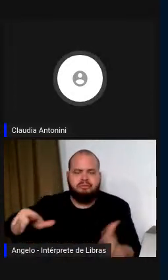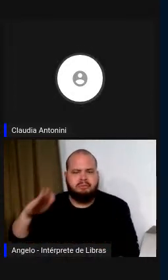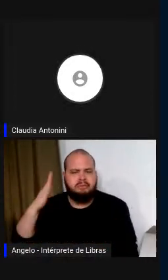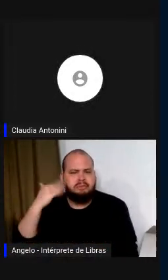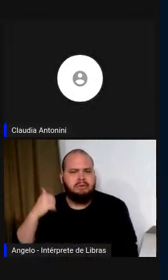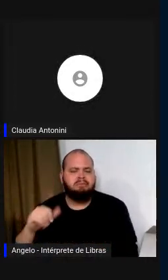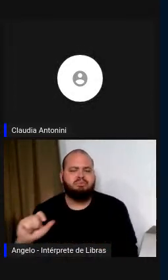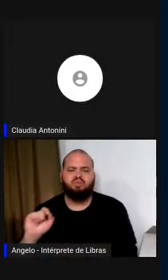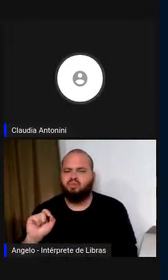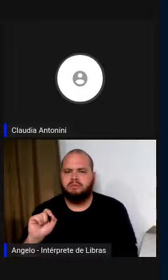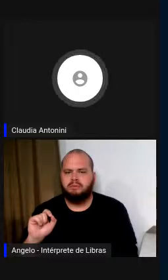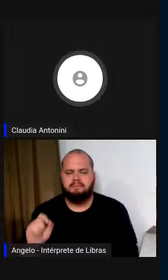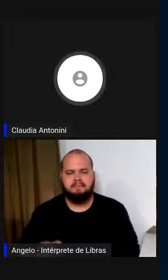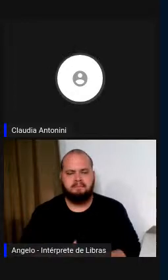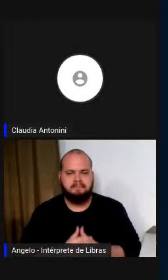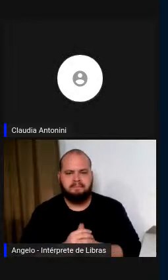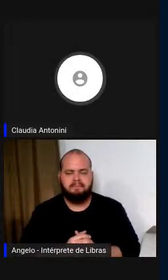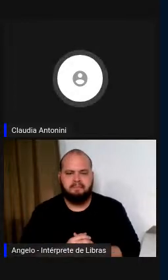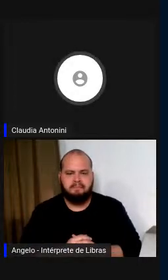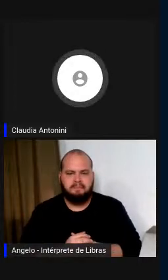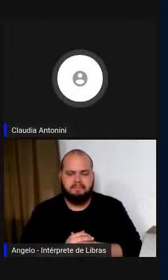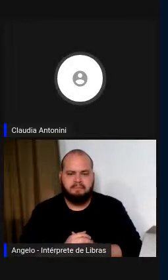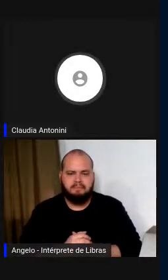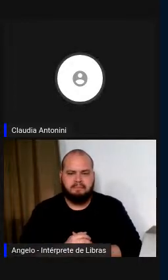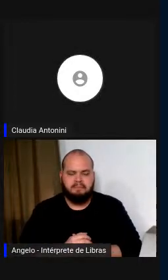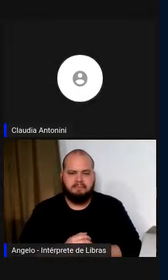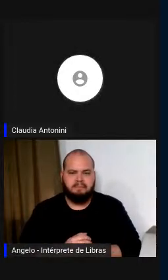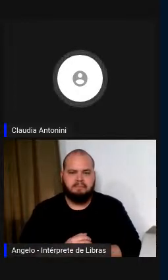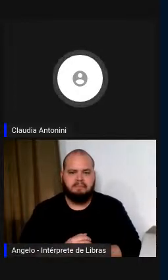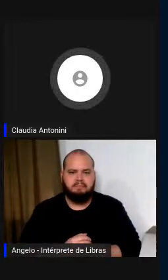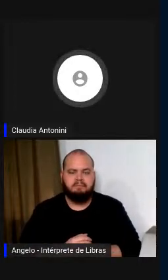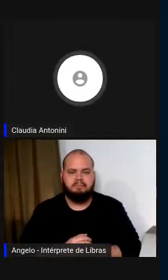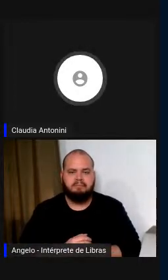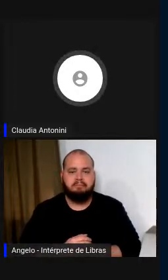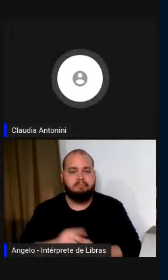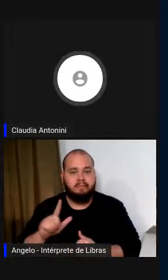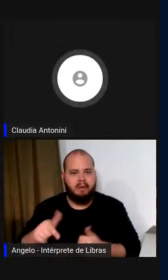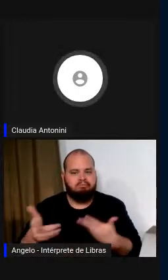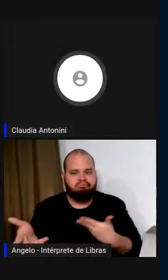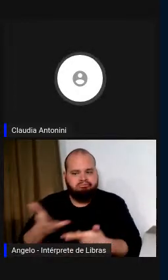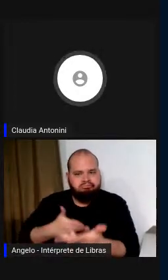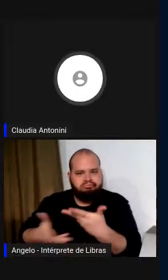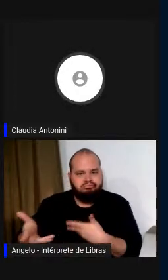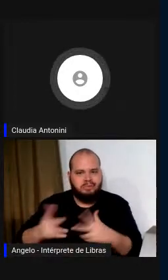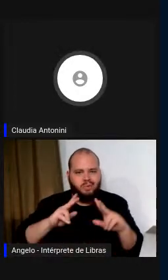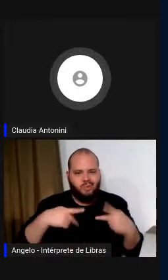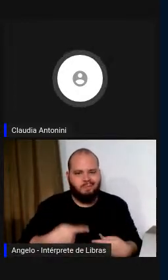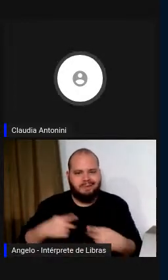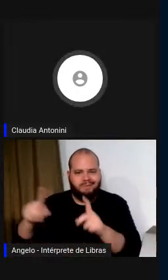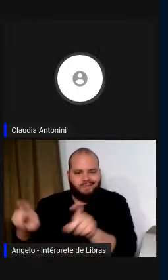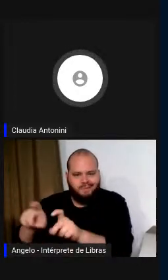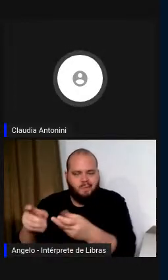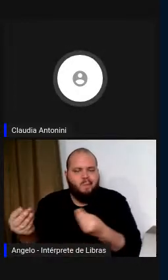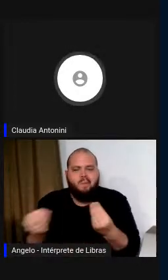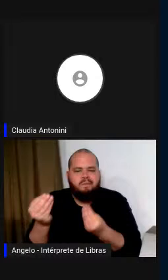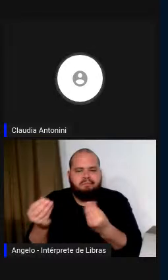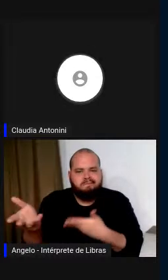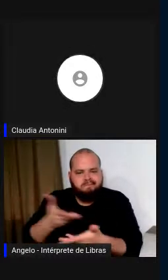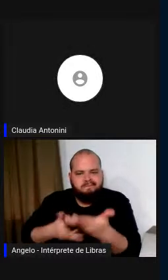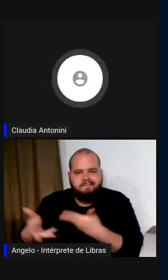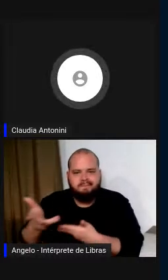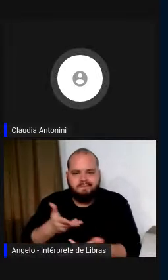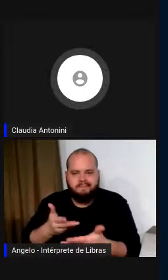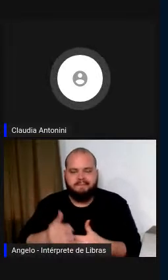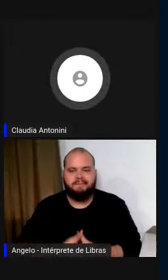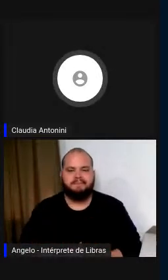como ocorre a interação, e vou dizer algumas coisas mais específicas em alguns minutos.